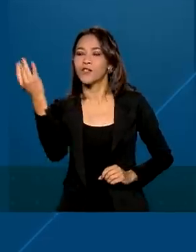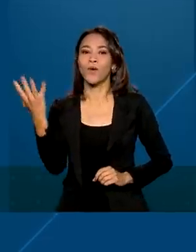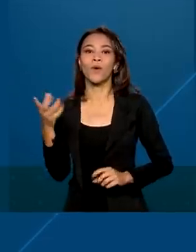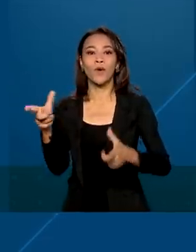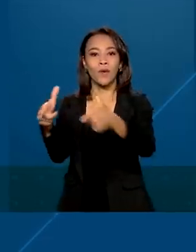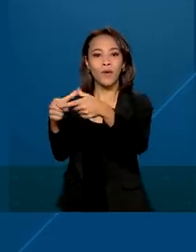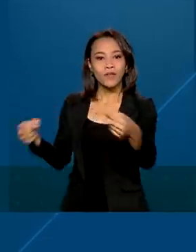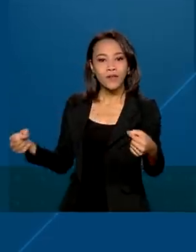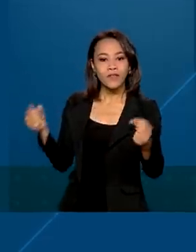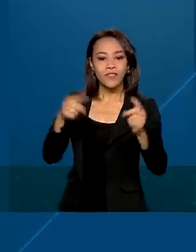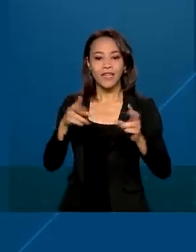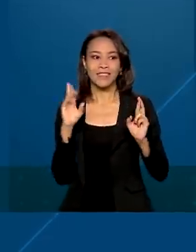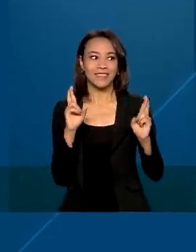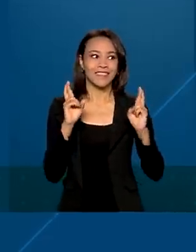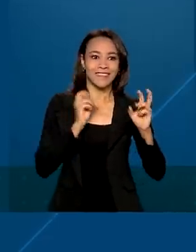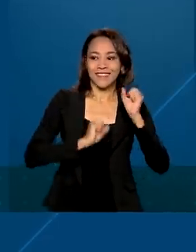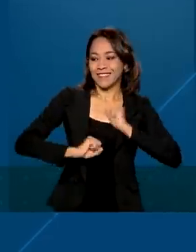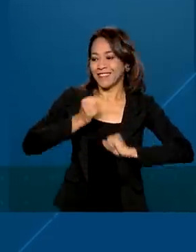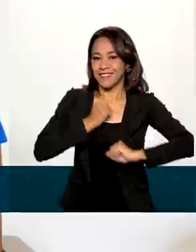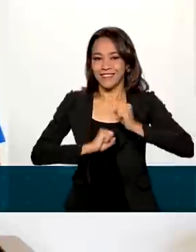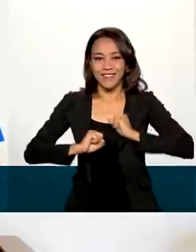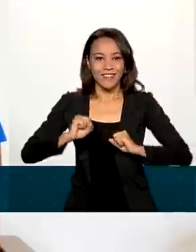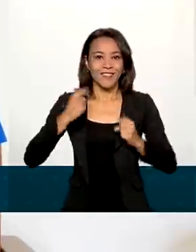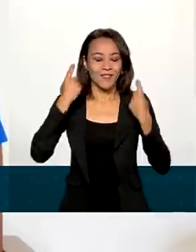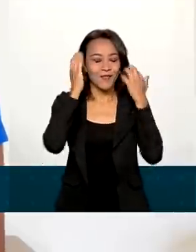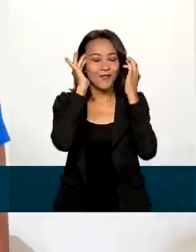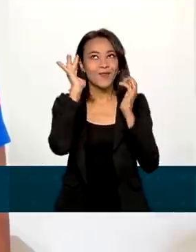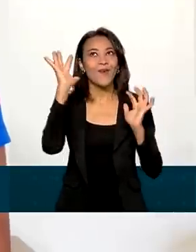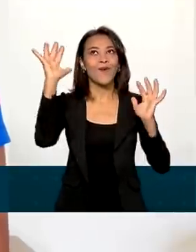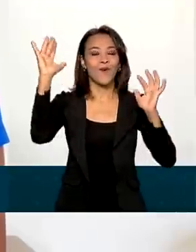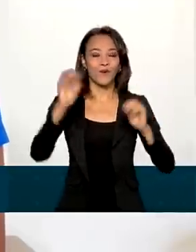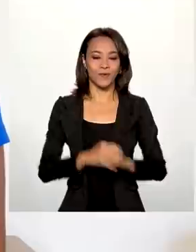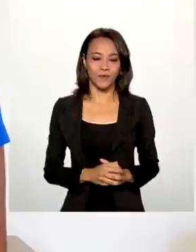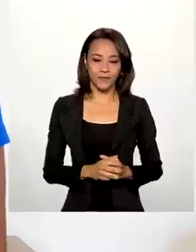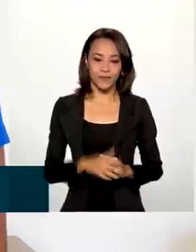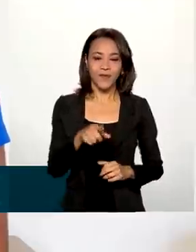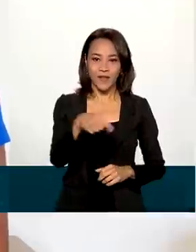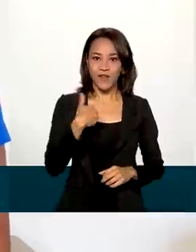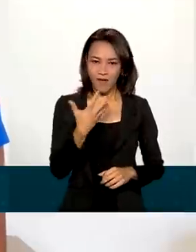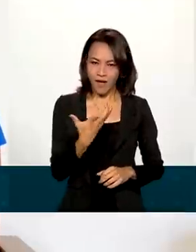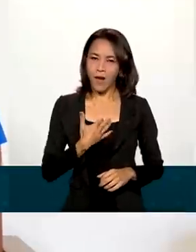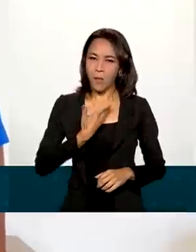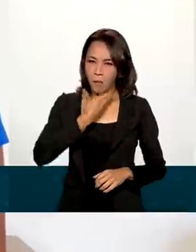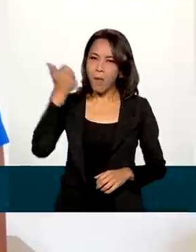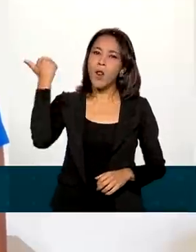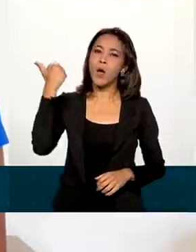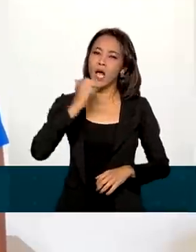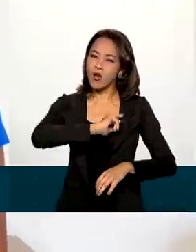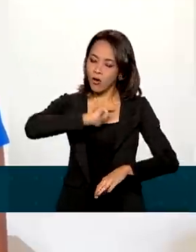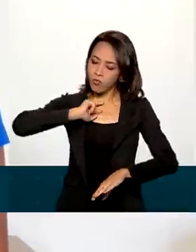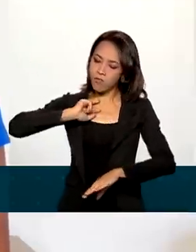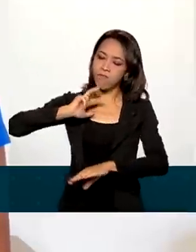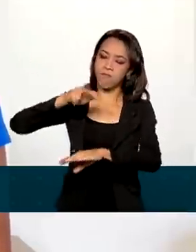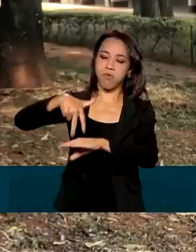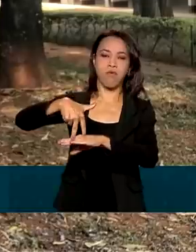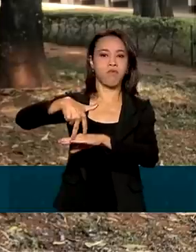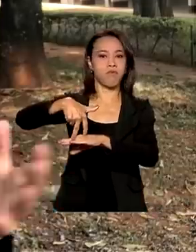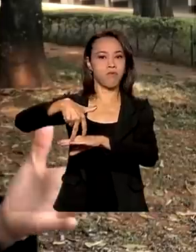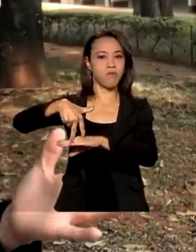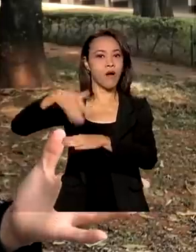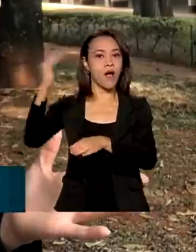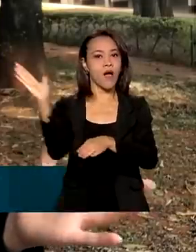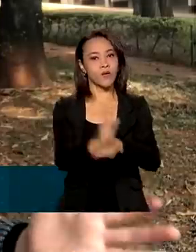cheios de expectativas e sonhos. Melhorar as minhas marcas e subir ao pódio, representando o Brasil.